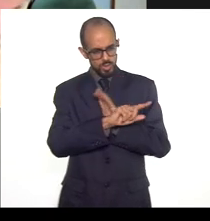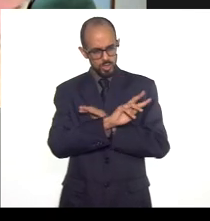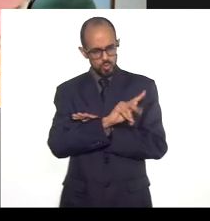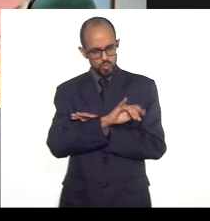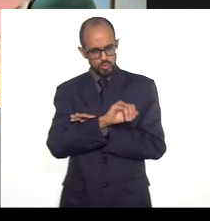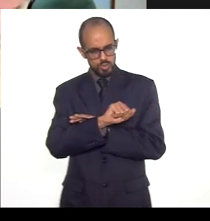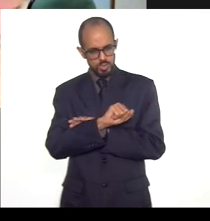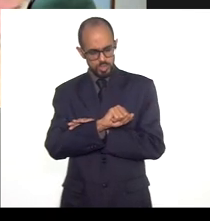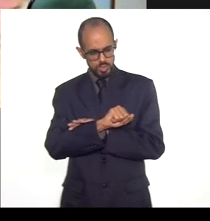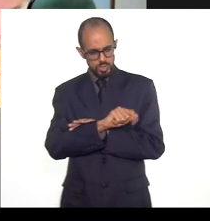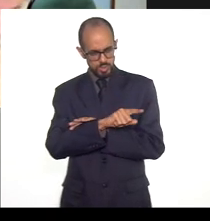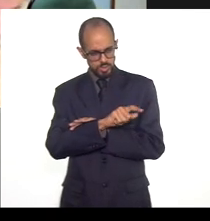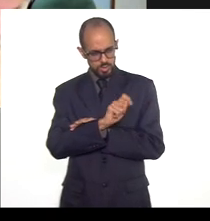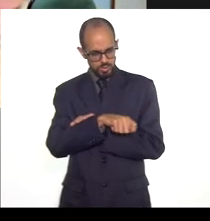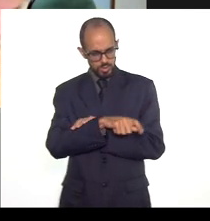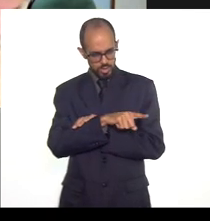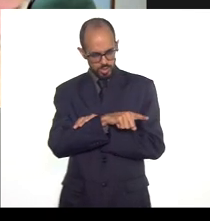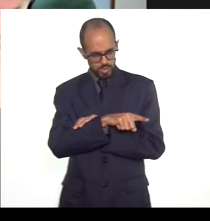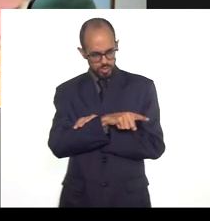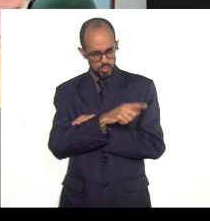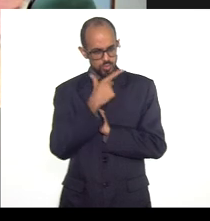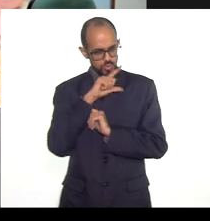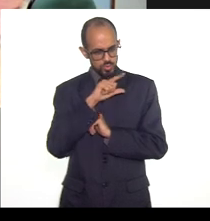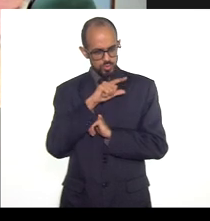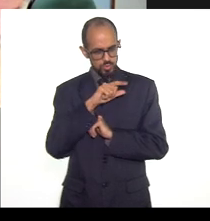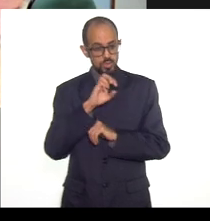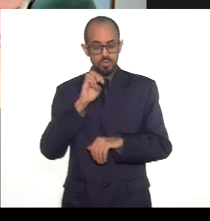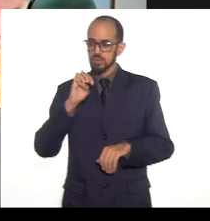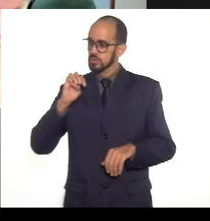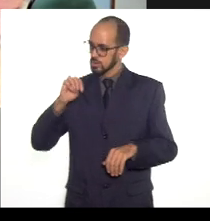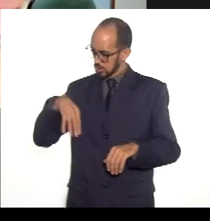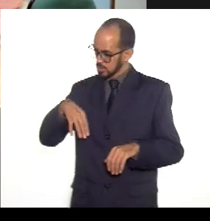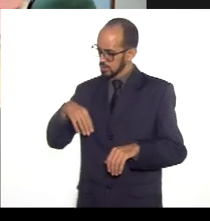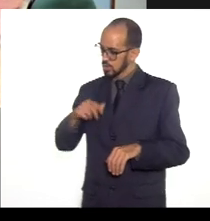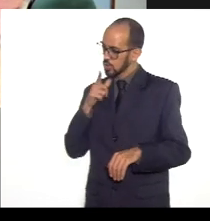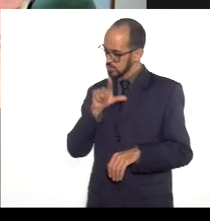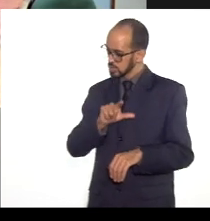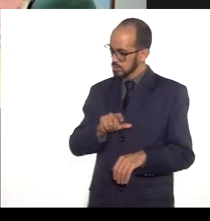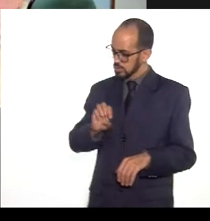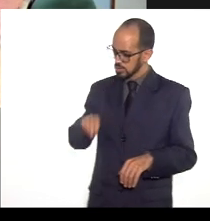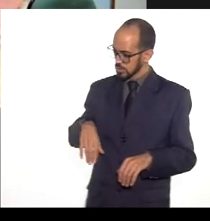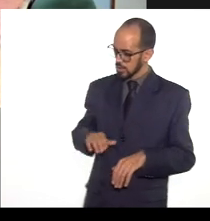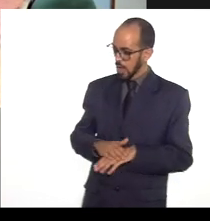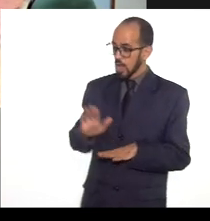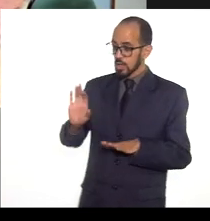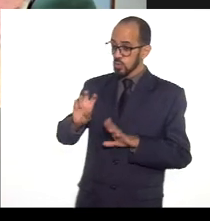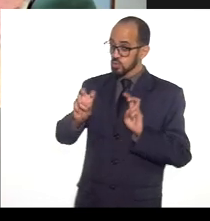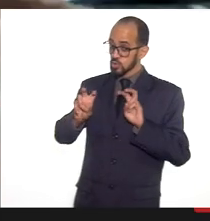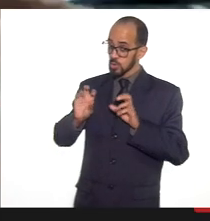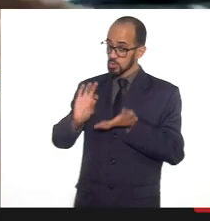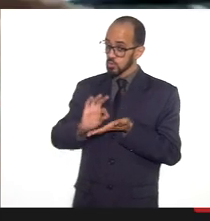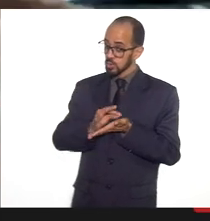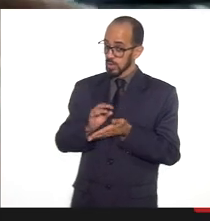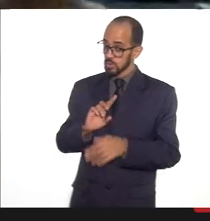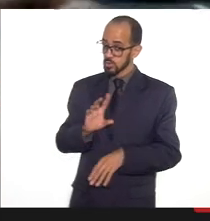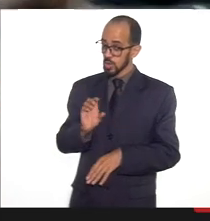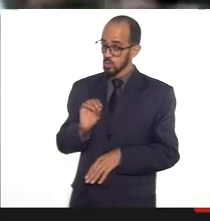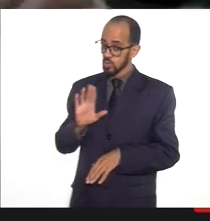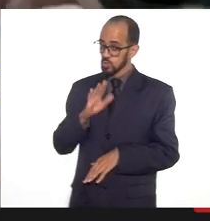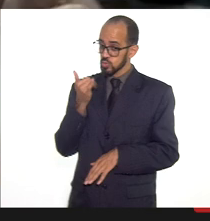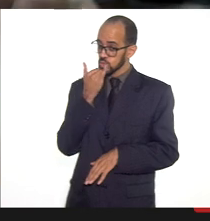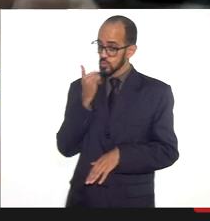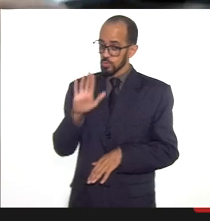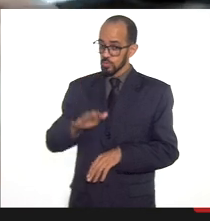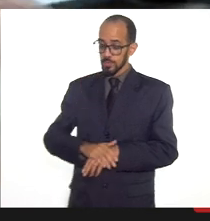Lucinha sobre os contatos não não ela falou em relação aos